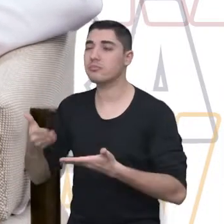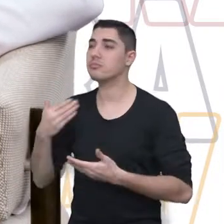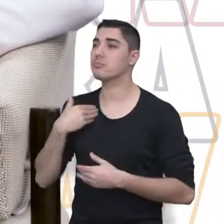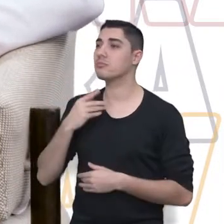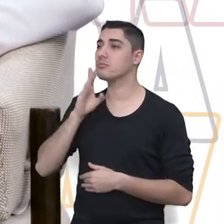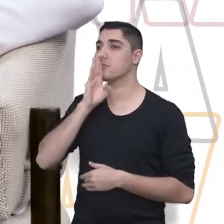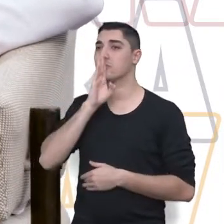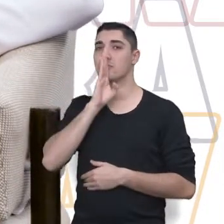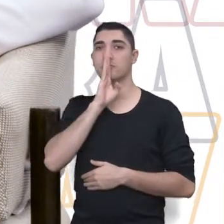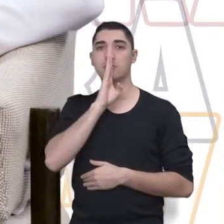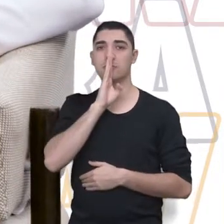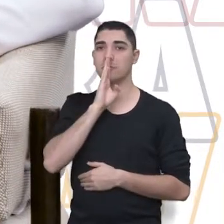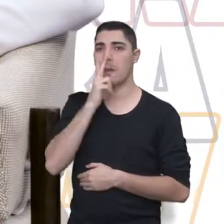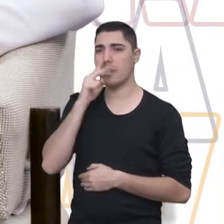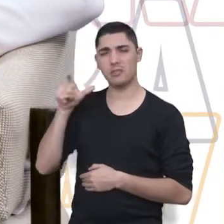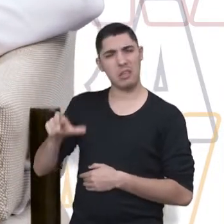aí.